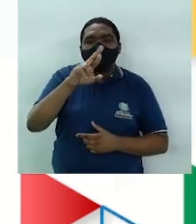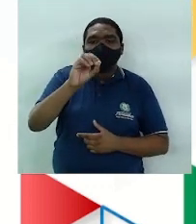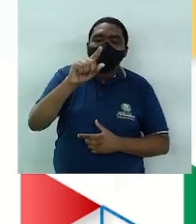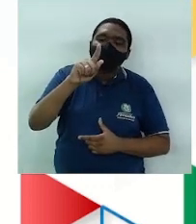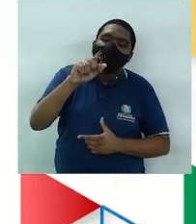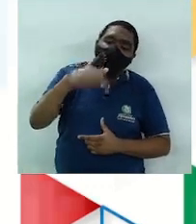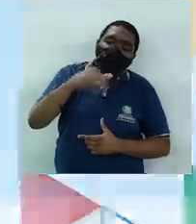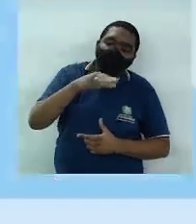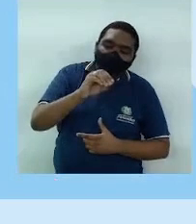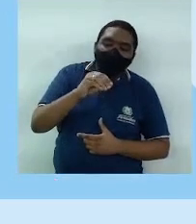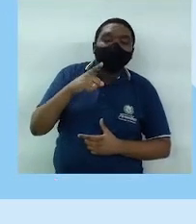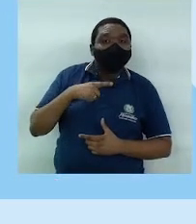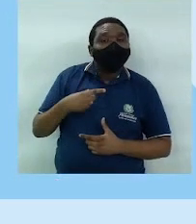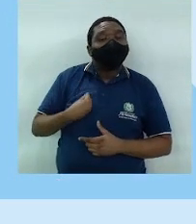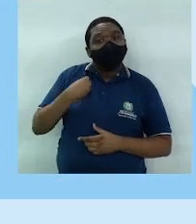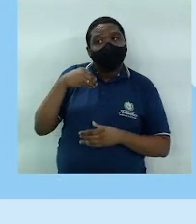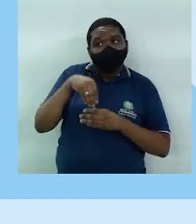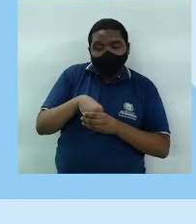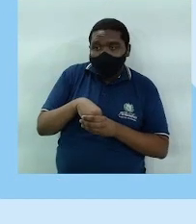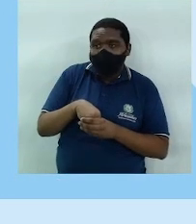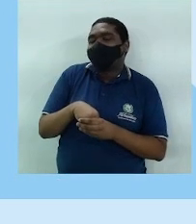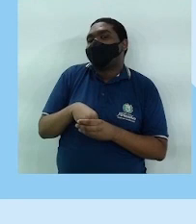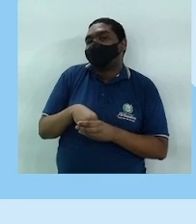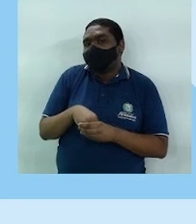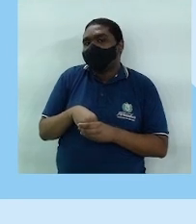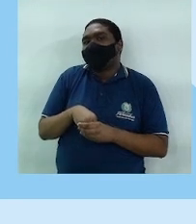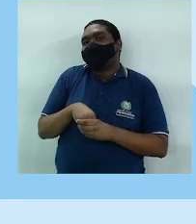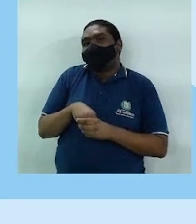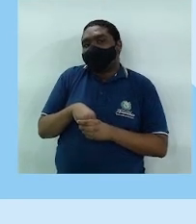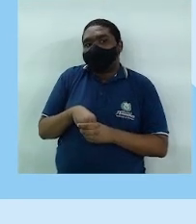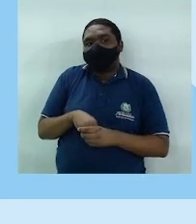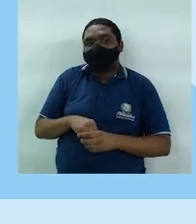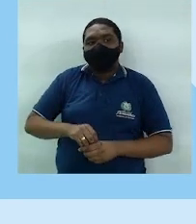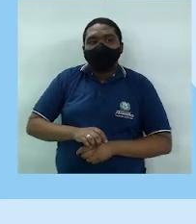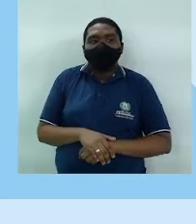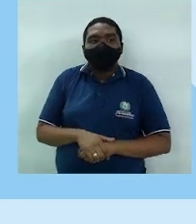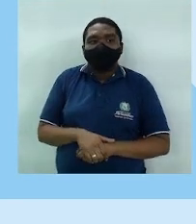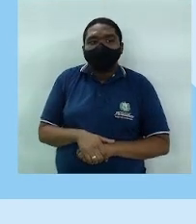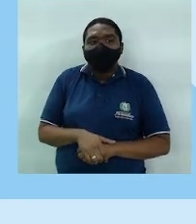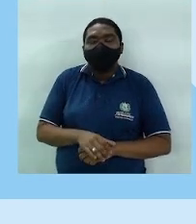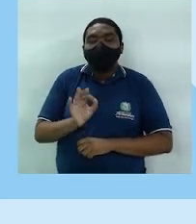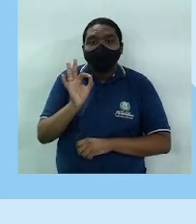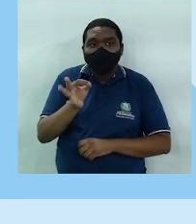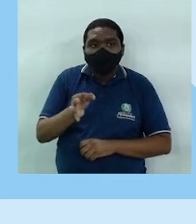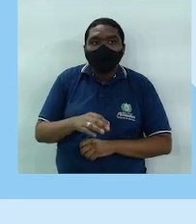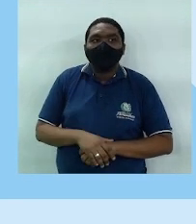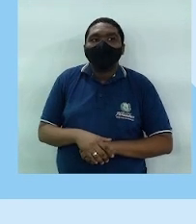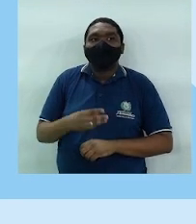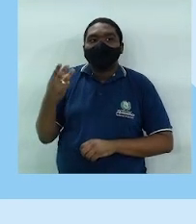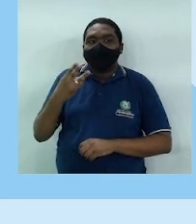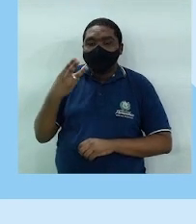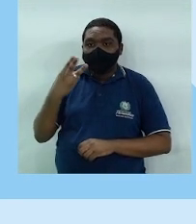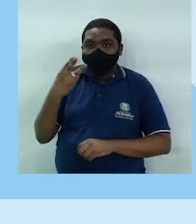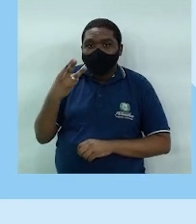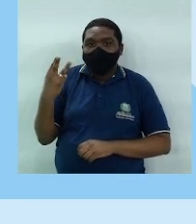hormônios presentes nas pílulas anticoncepcionais combinadas, tá certo, pessoal? Vamos à terceira.